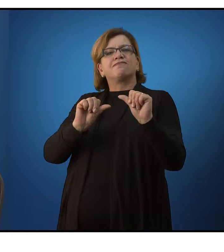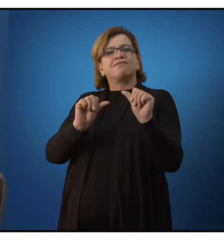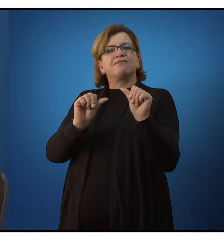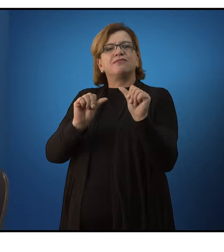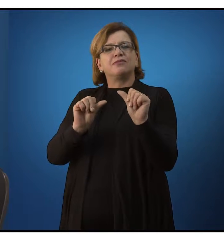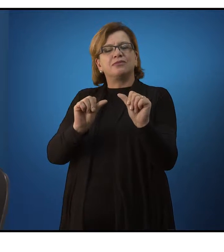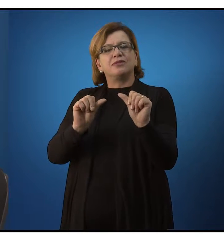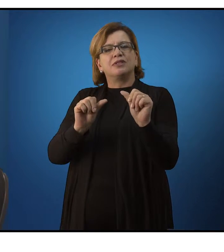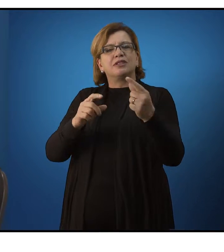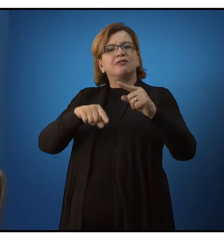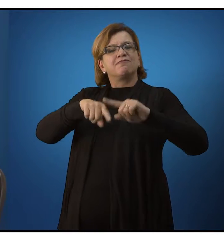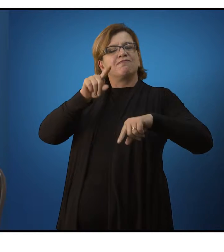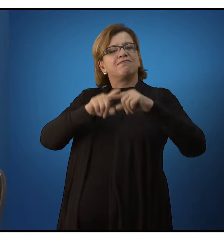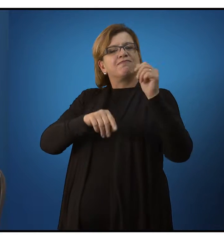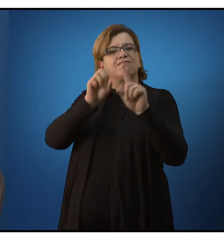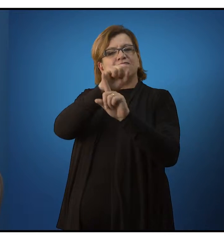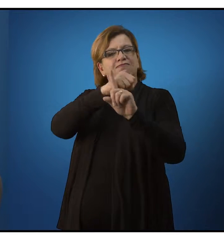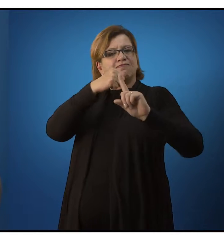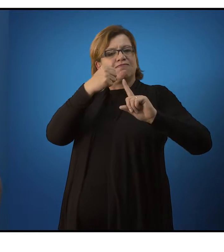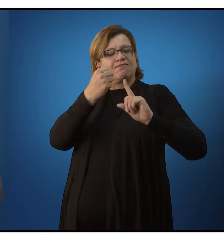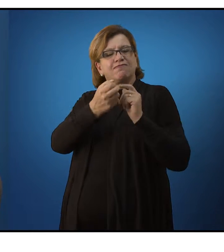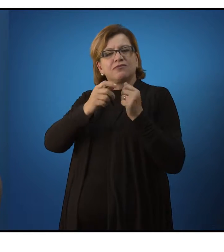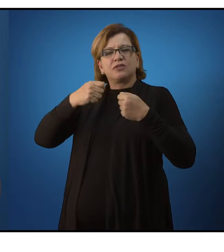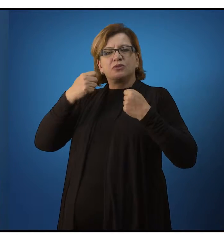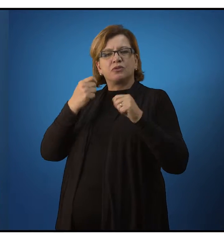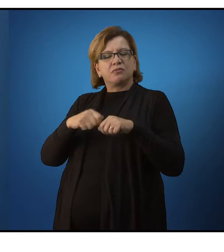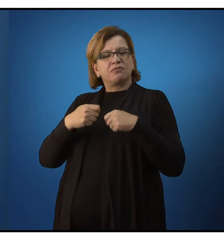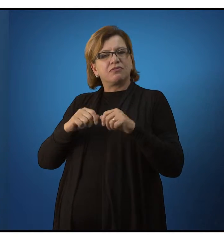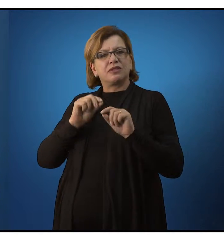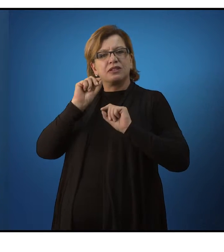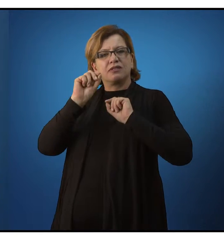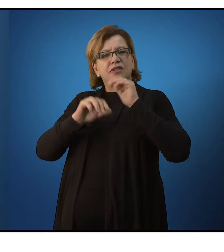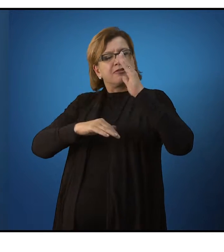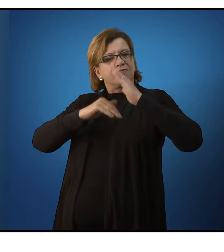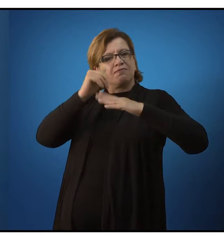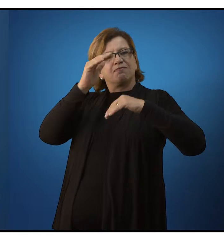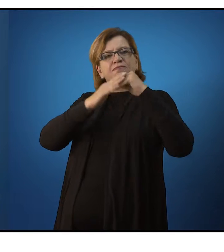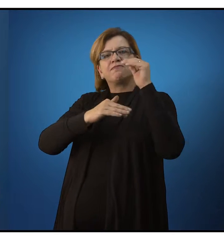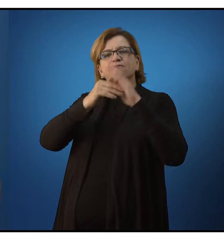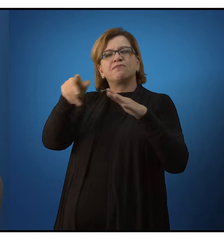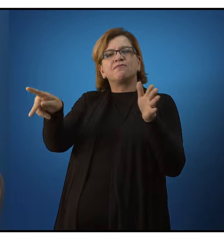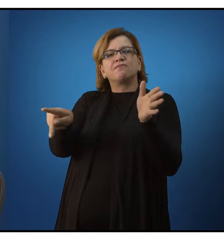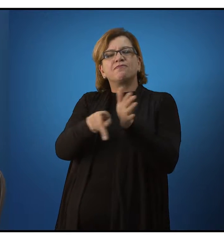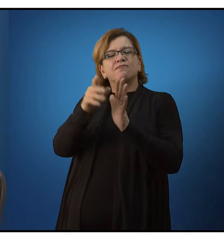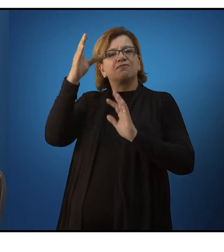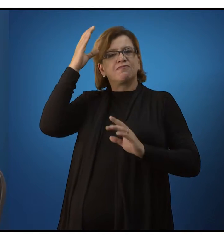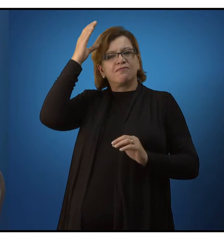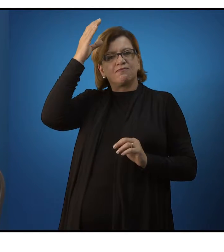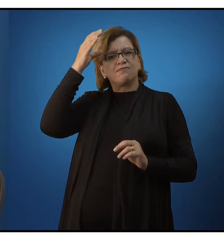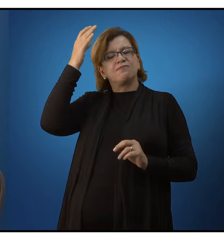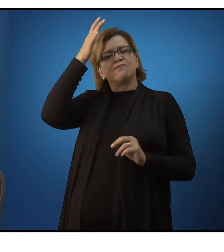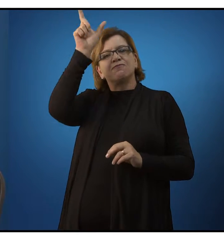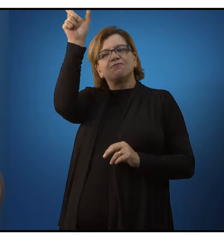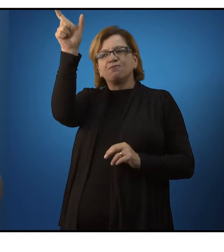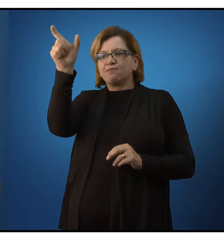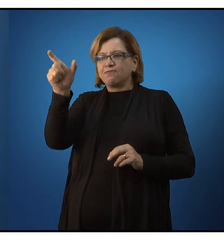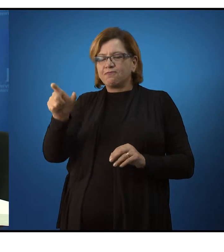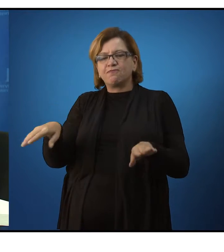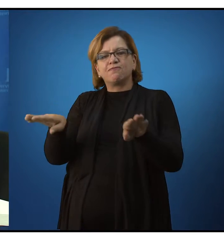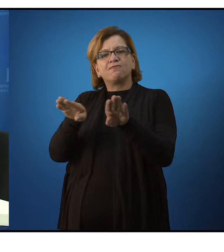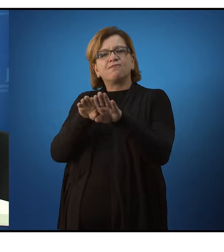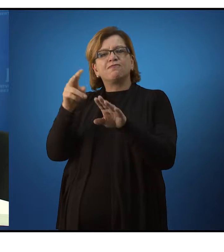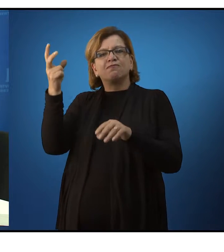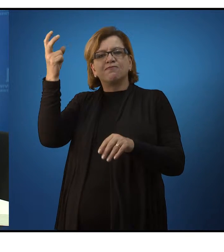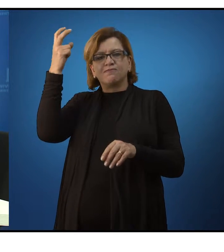objetos sociais que satisfaçam suas necessidades que vai construir a própria consciência do homem e a própria cultura humana.